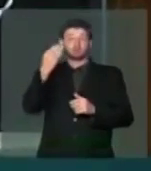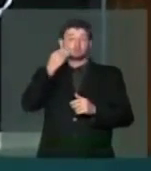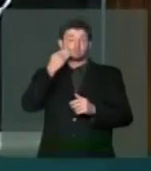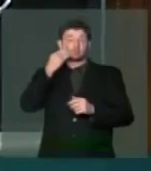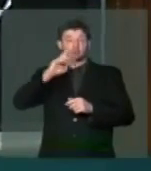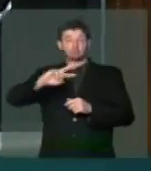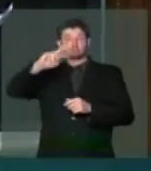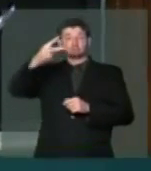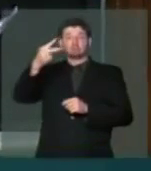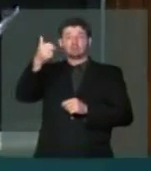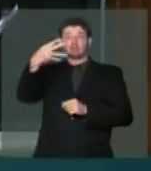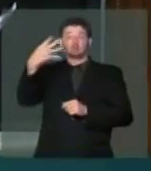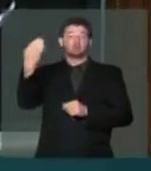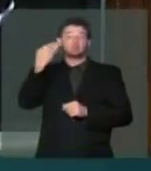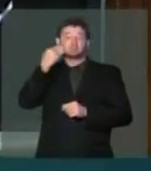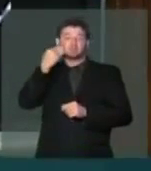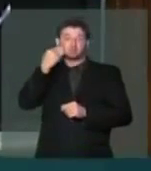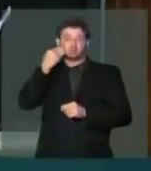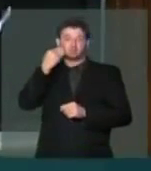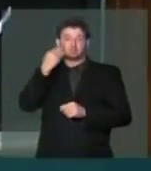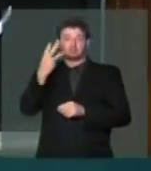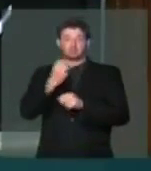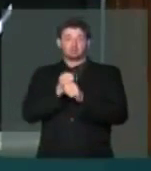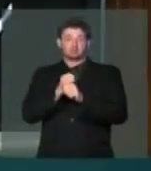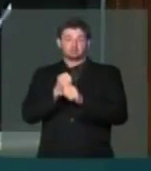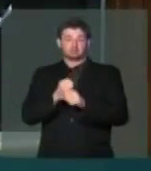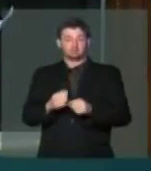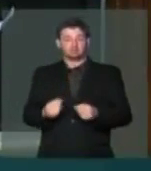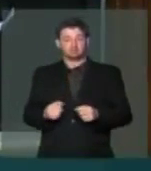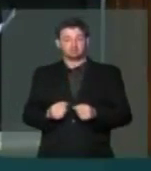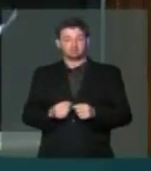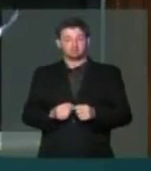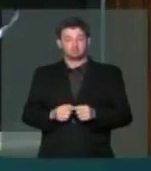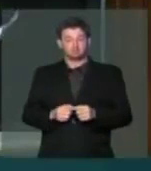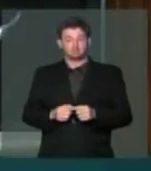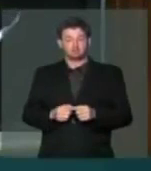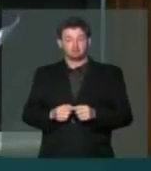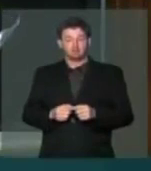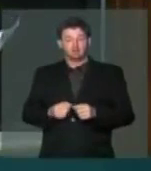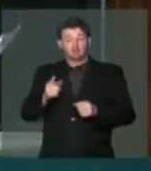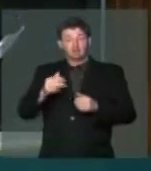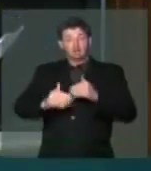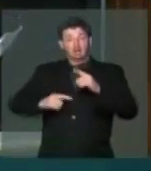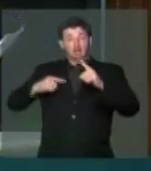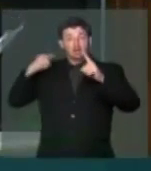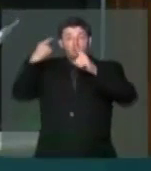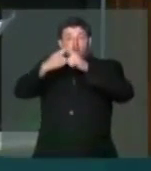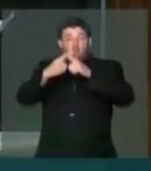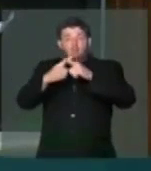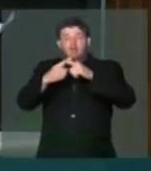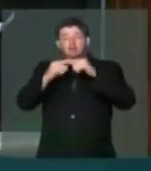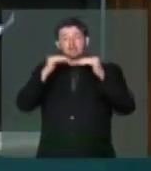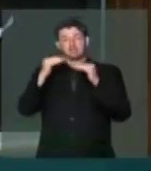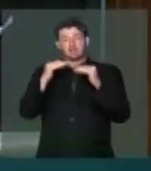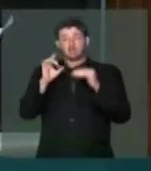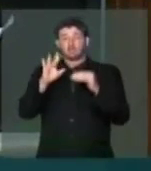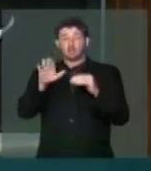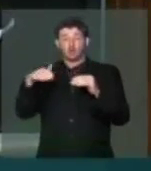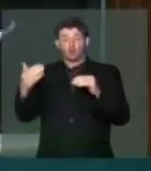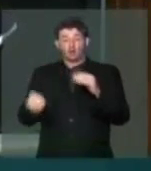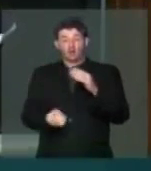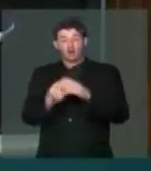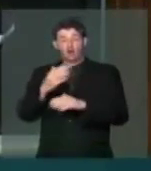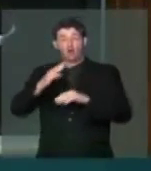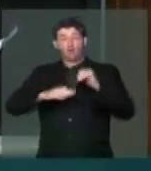para 14 bilhões em 3 anos. O processo de estabilização desse aumento somente ocorreu após a